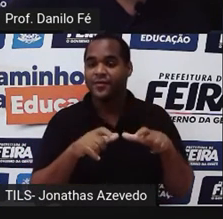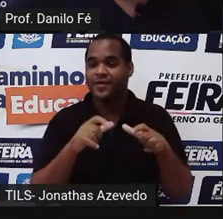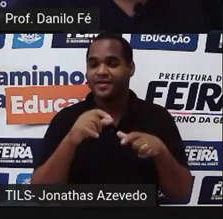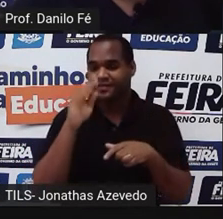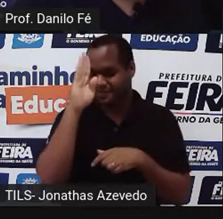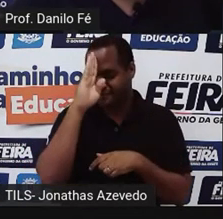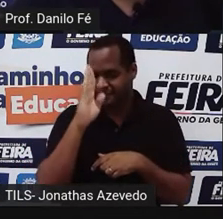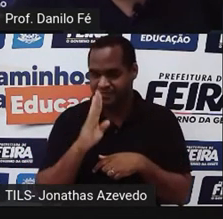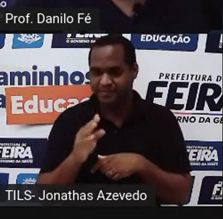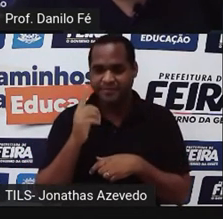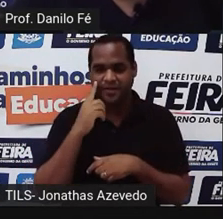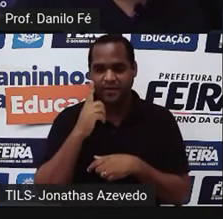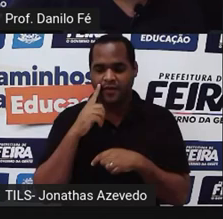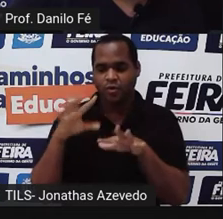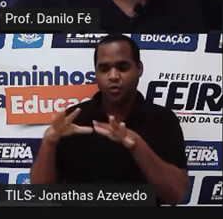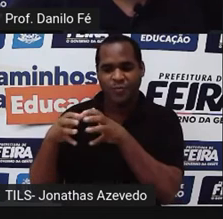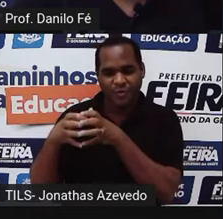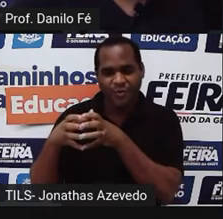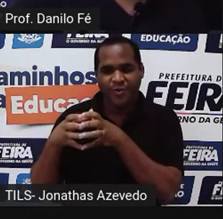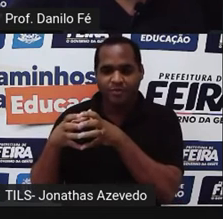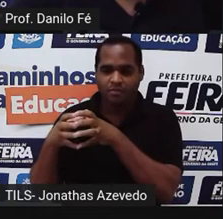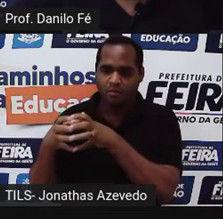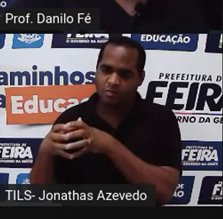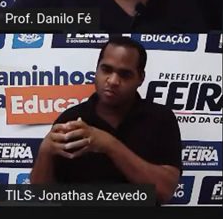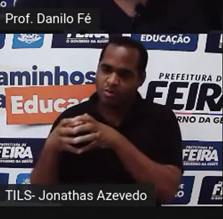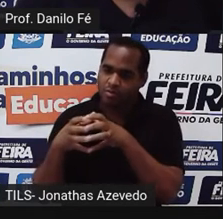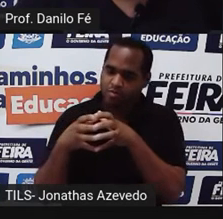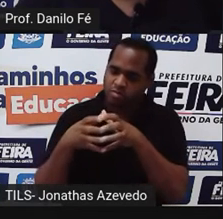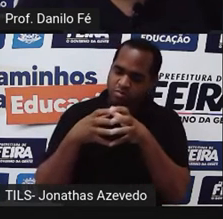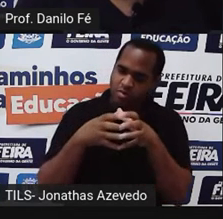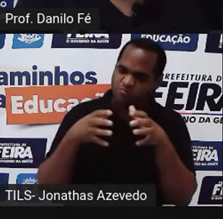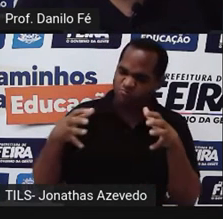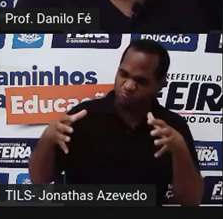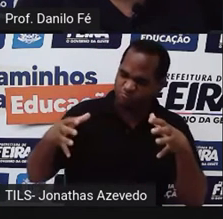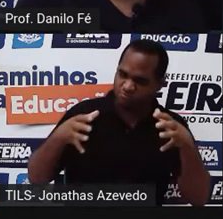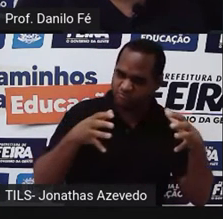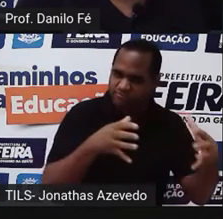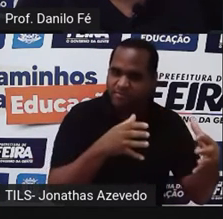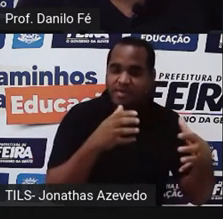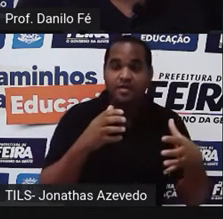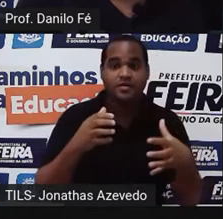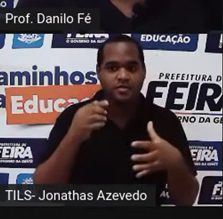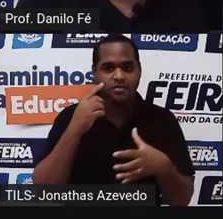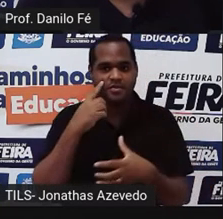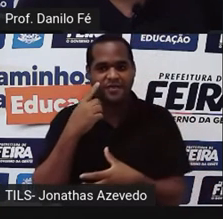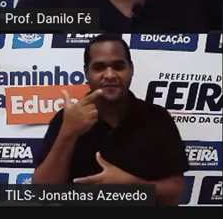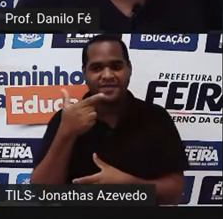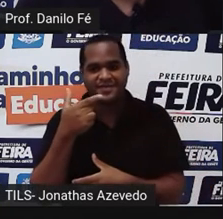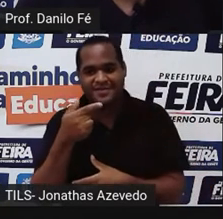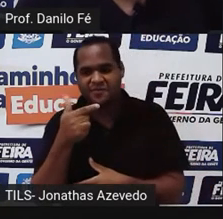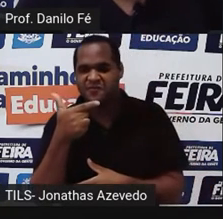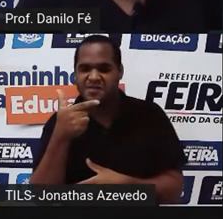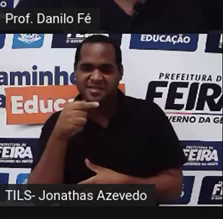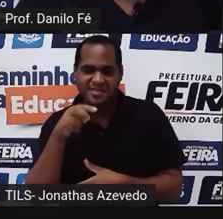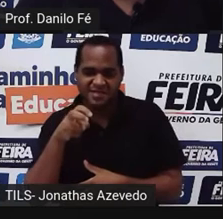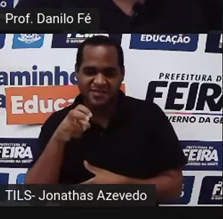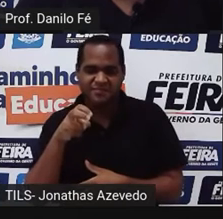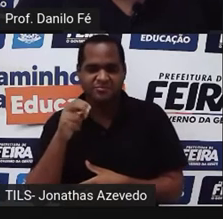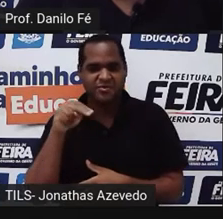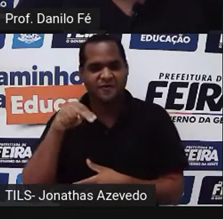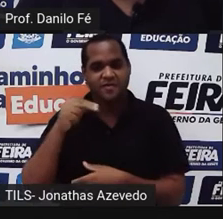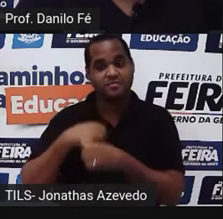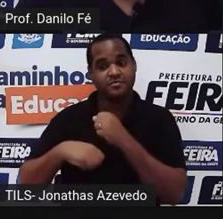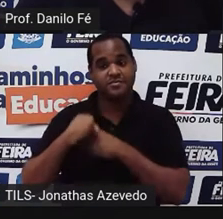foge com sua corte para o Brasil. Muita gente, isso foi em 25 e 27 de novembro, ainda de